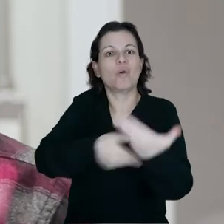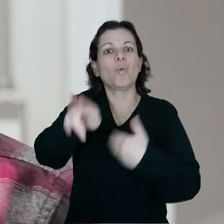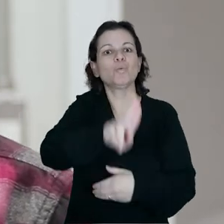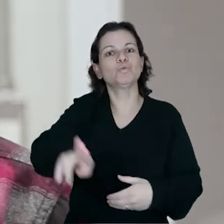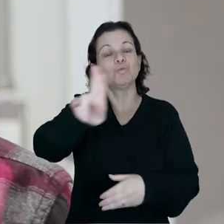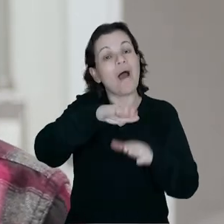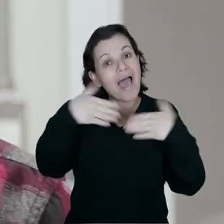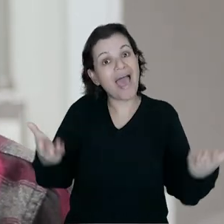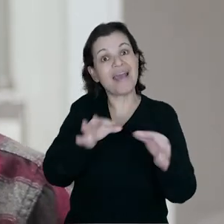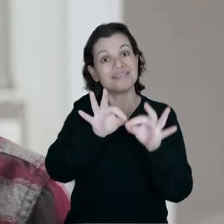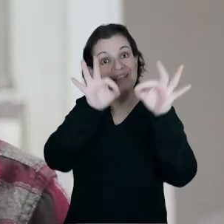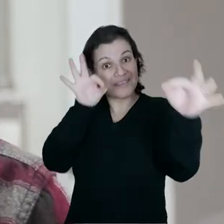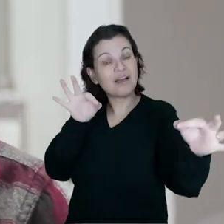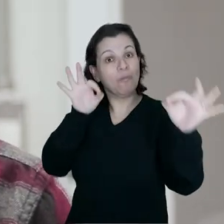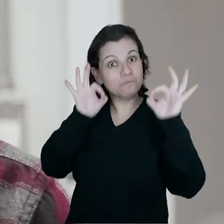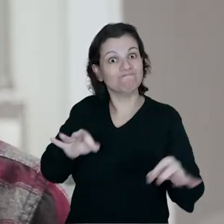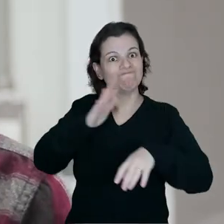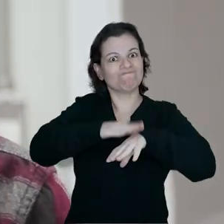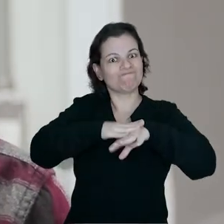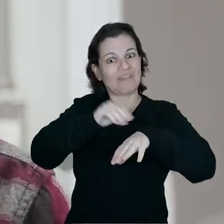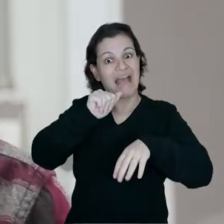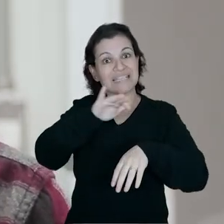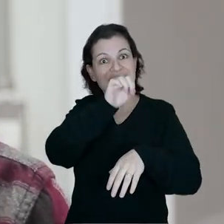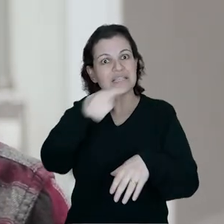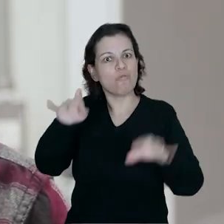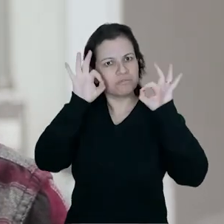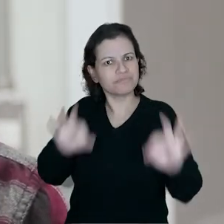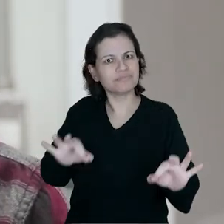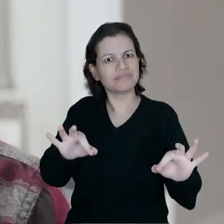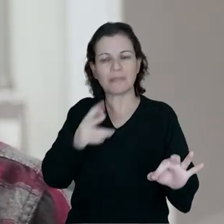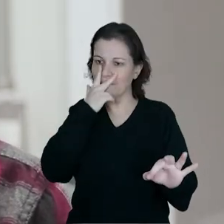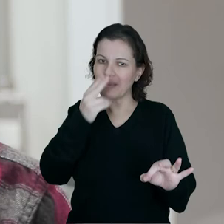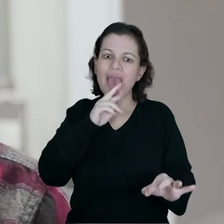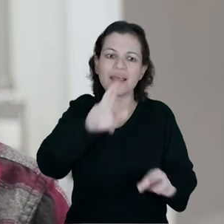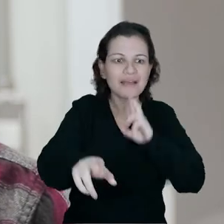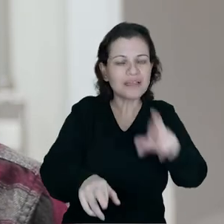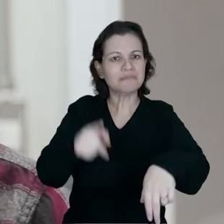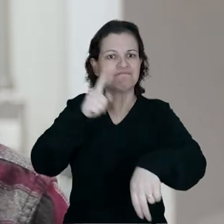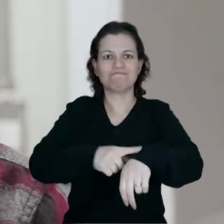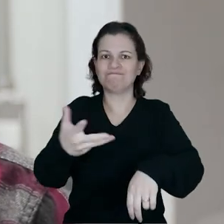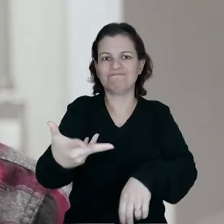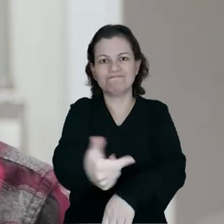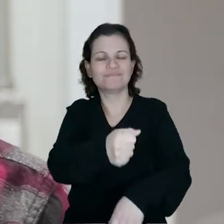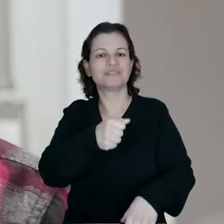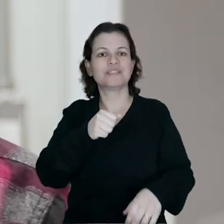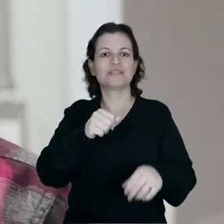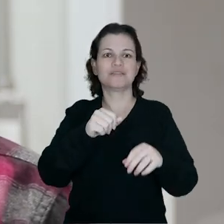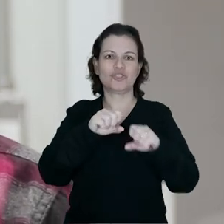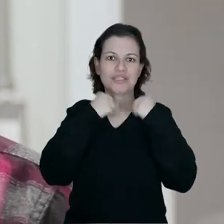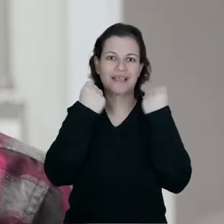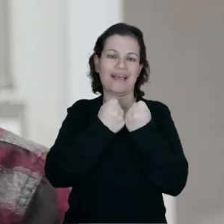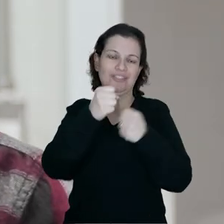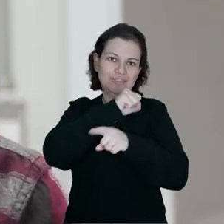essa aplicação. Então, é a extensão em ação, acontecendo. Dá esse retorno imediato para a sociedade. E isso só é